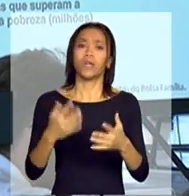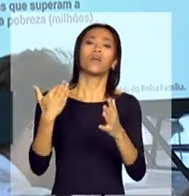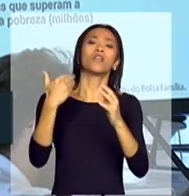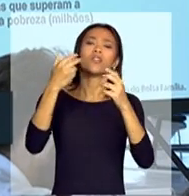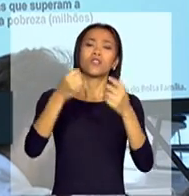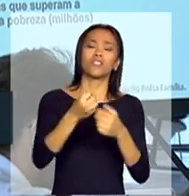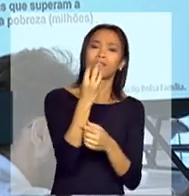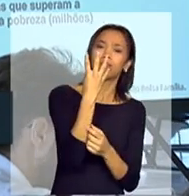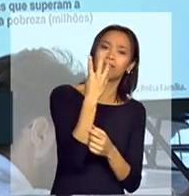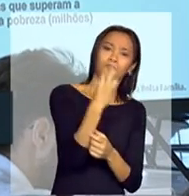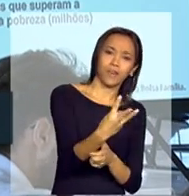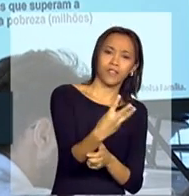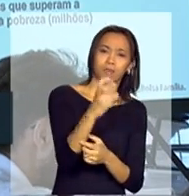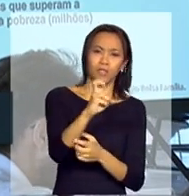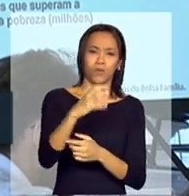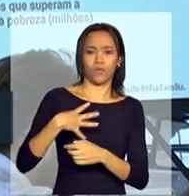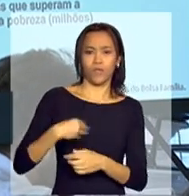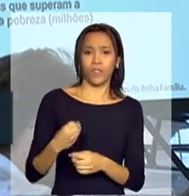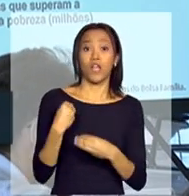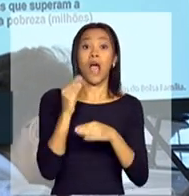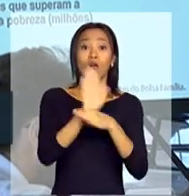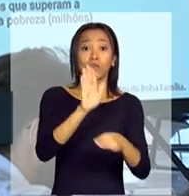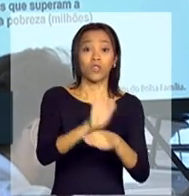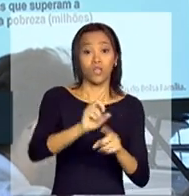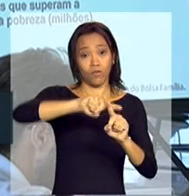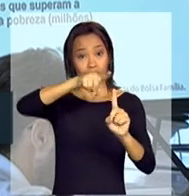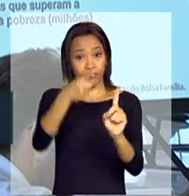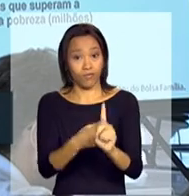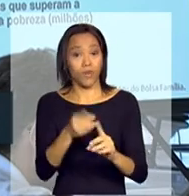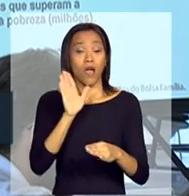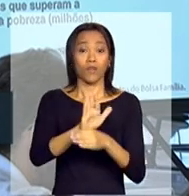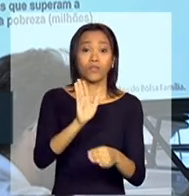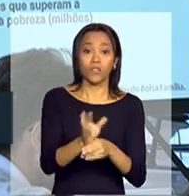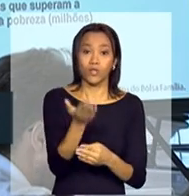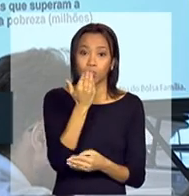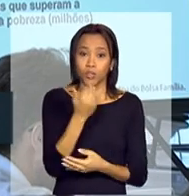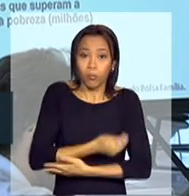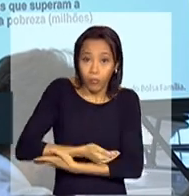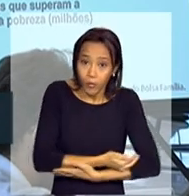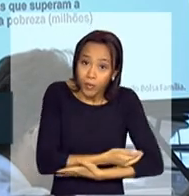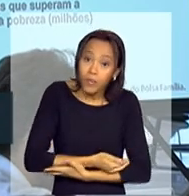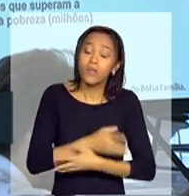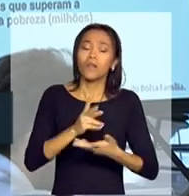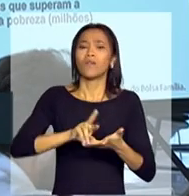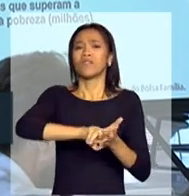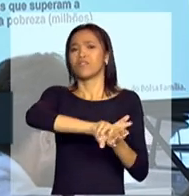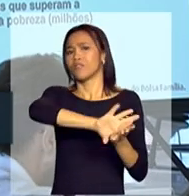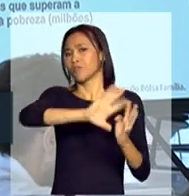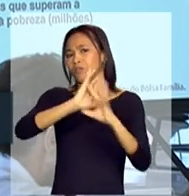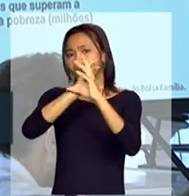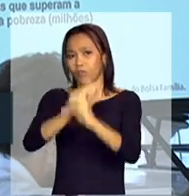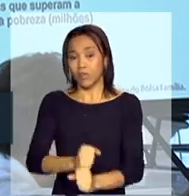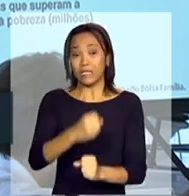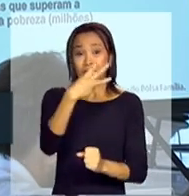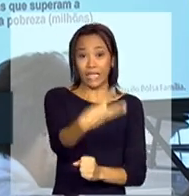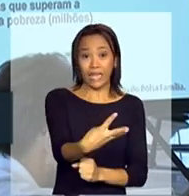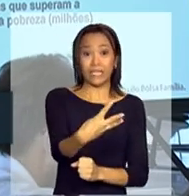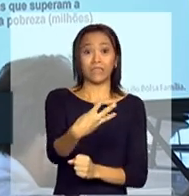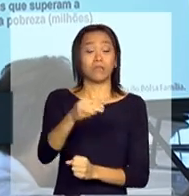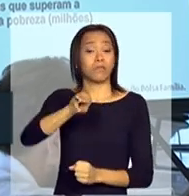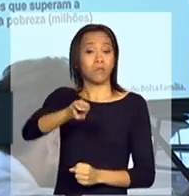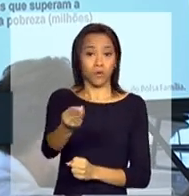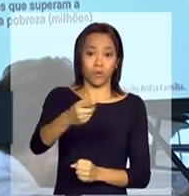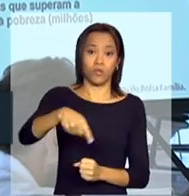cinco filhos, que nós demos auxílio gestante, auxílio nutriz, e um conjunto de outros benefícios, três milhões de brasileiros saíram da extrema